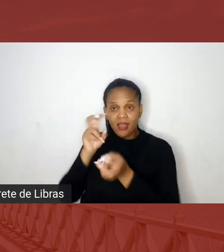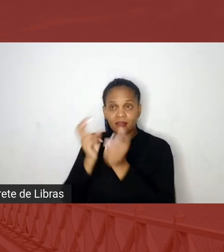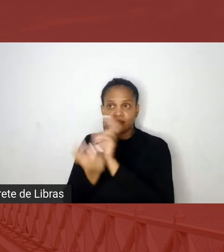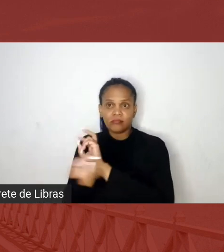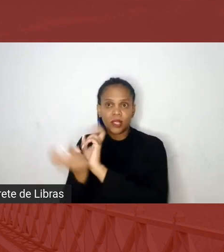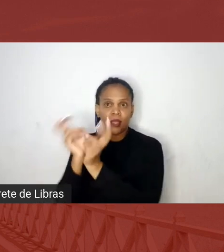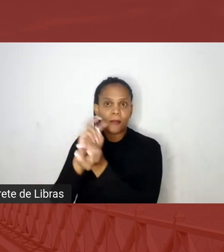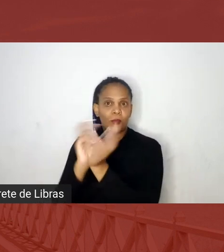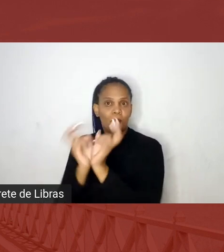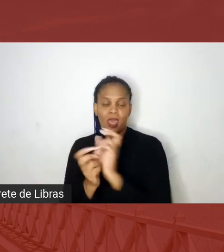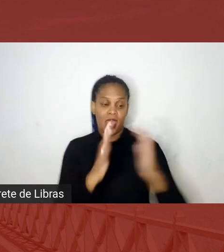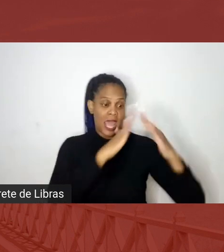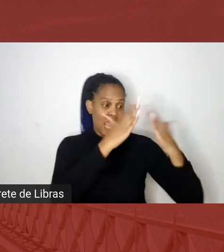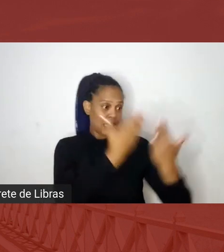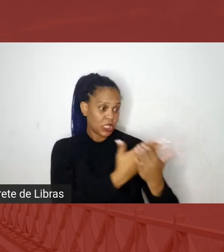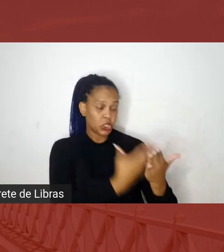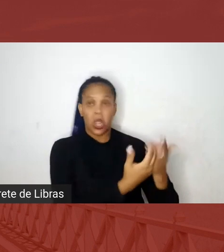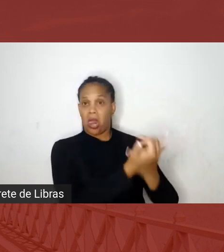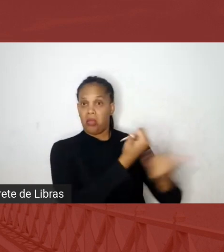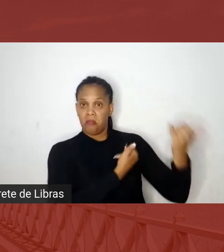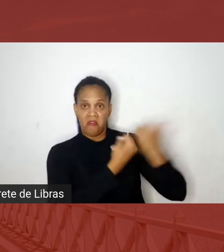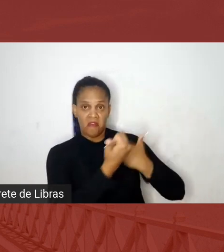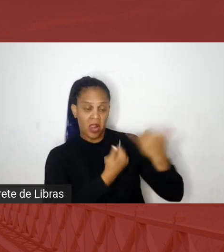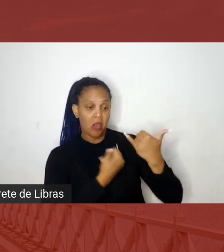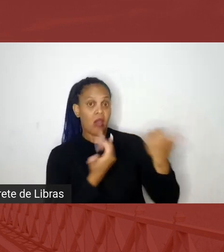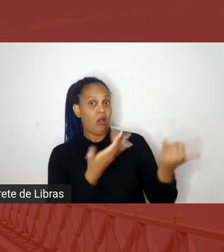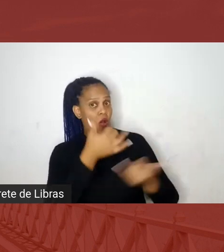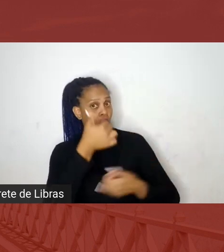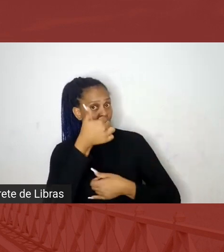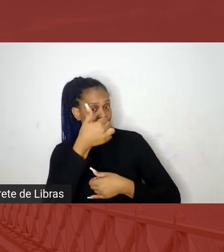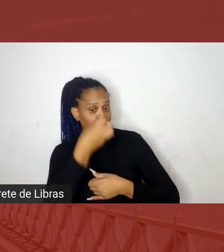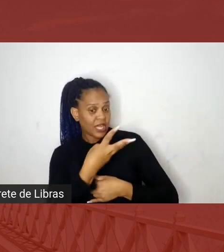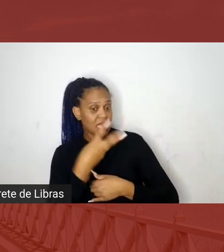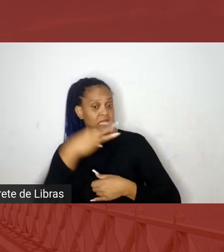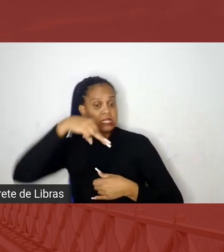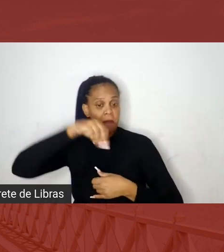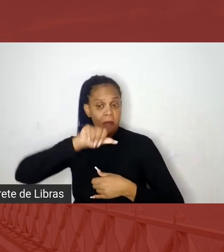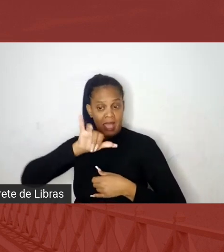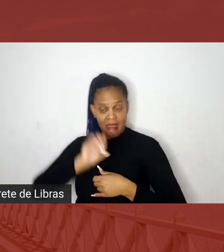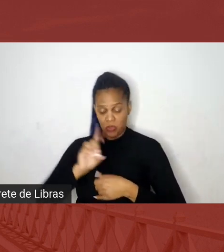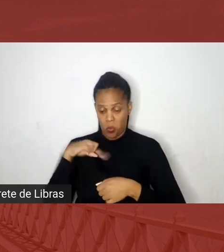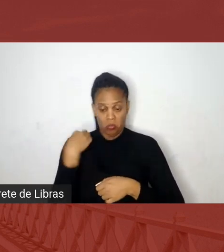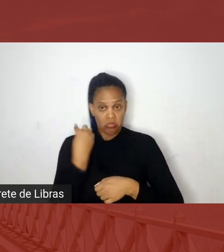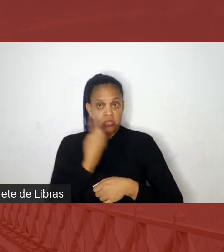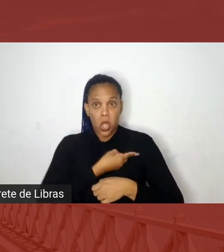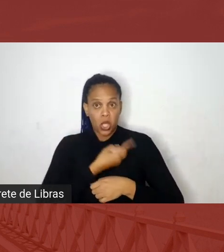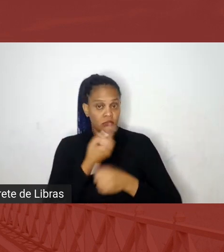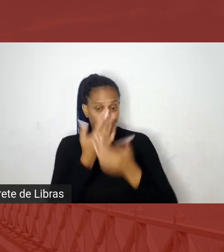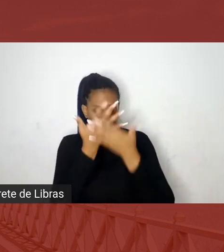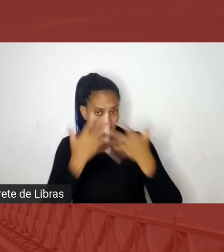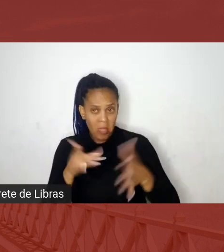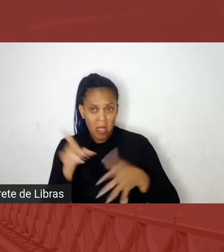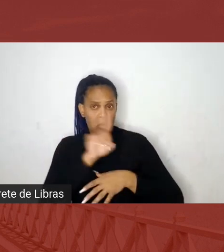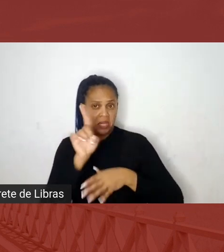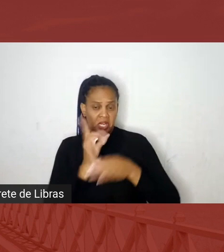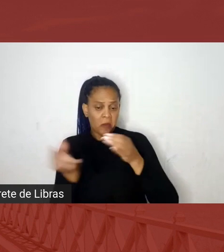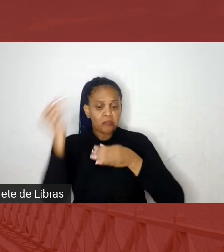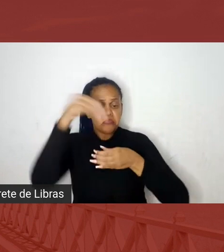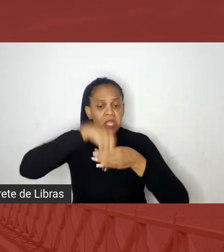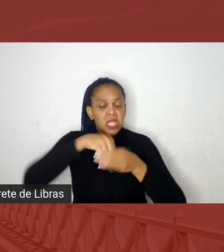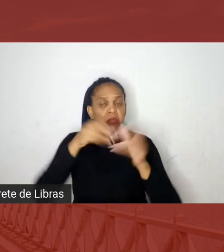contou, falou pra mim, ó, 13 de maio, a gente não comemora não, foi dentro da capoeira, essa sacação da música,